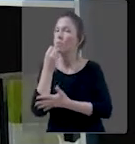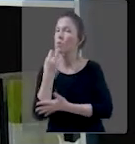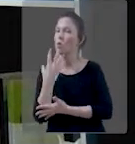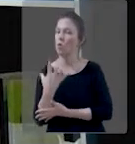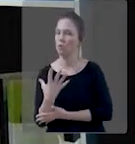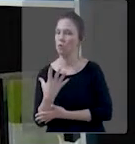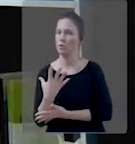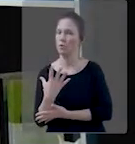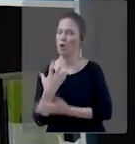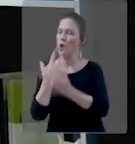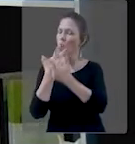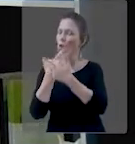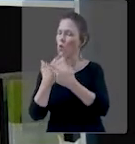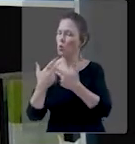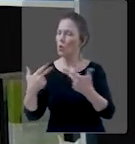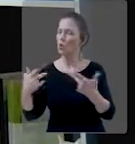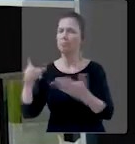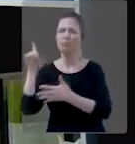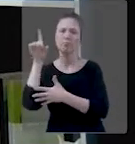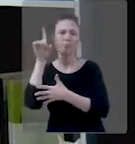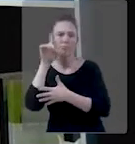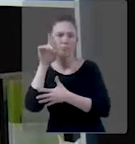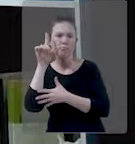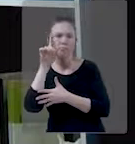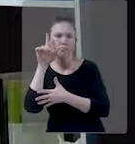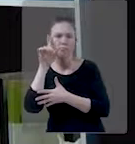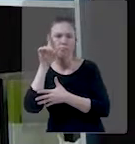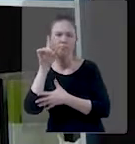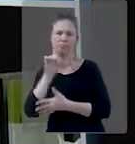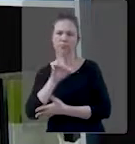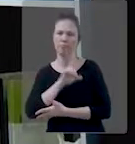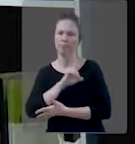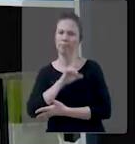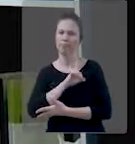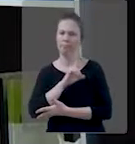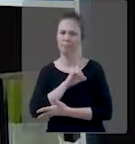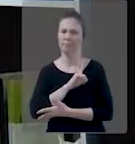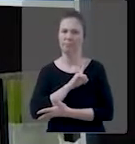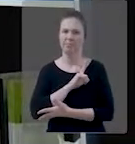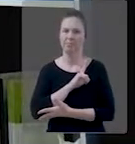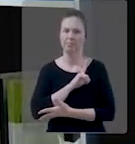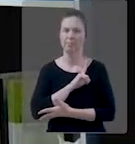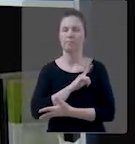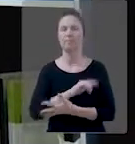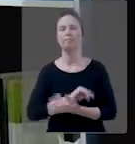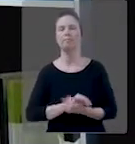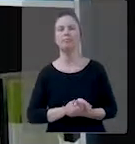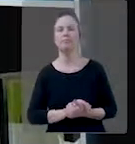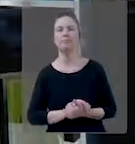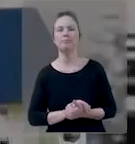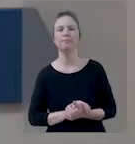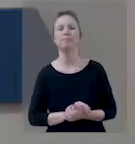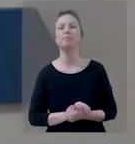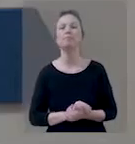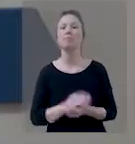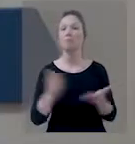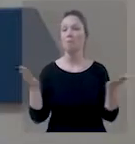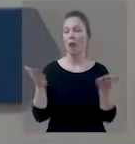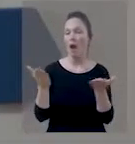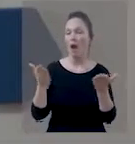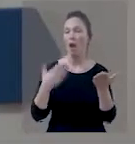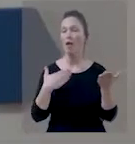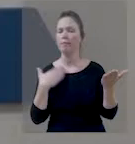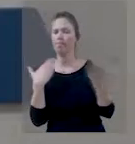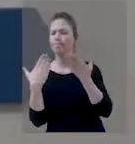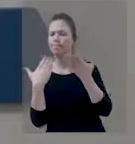pelas pequenas coisas que nos acompanham no dia a dia aí, na nossa caminhada, na nossa jornada. E agora a gente compartilha